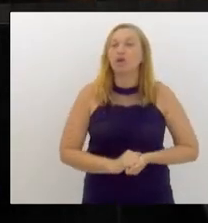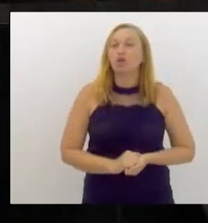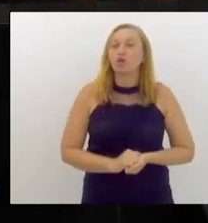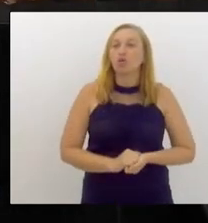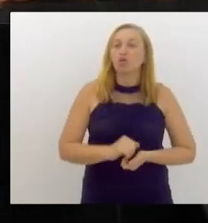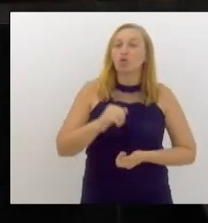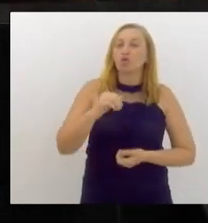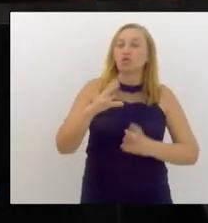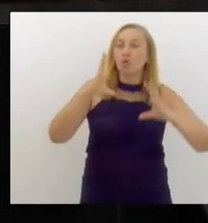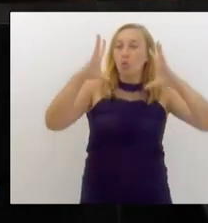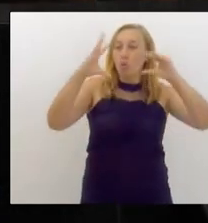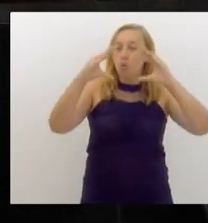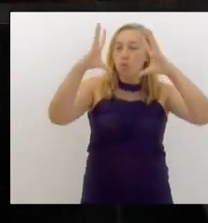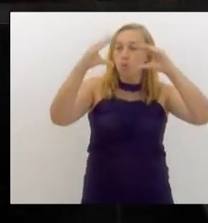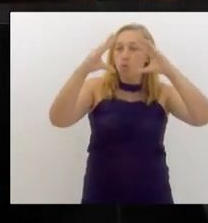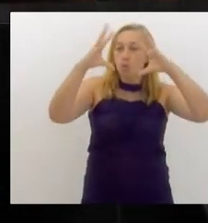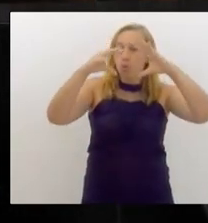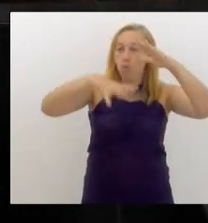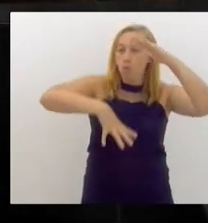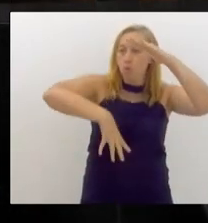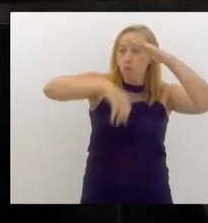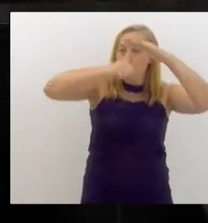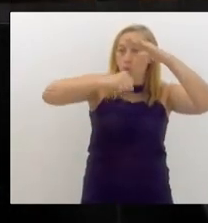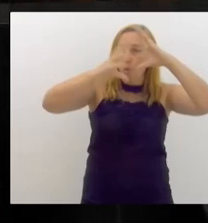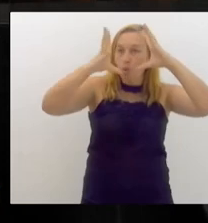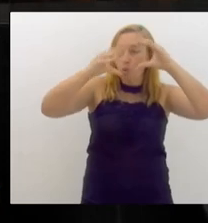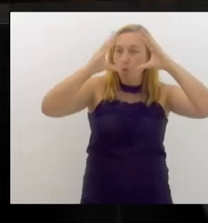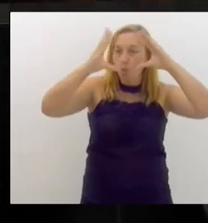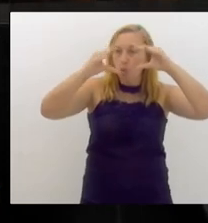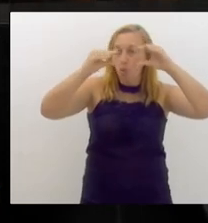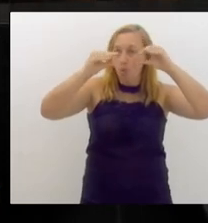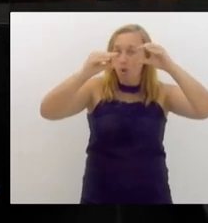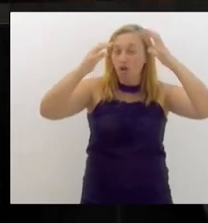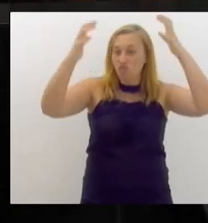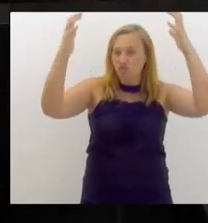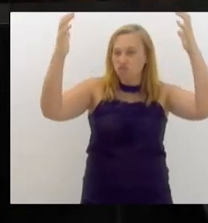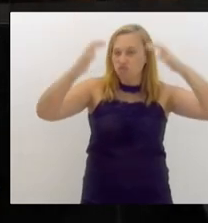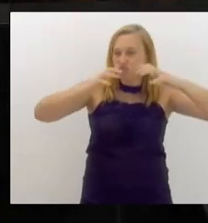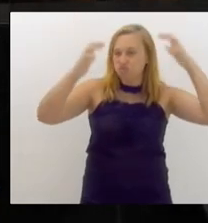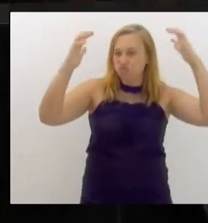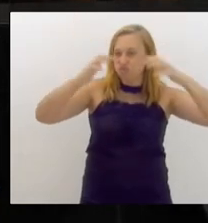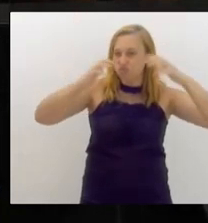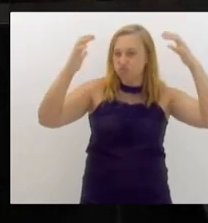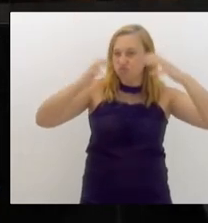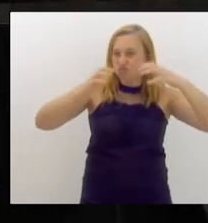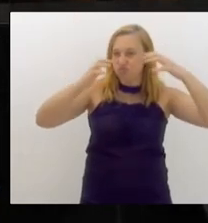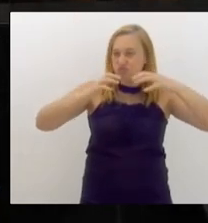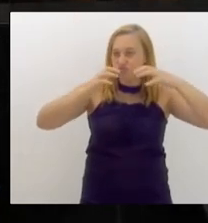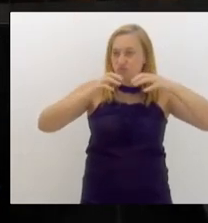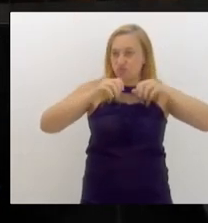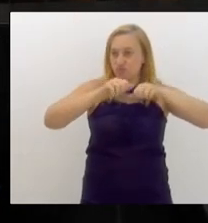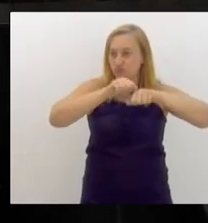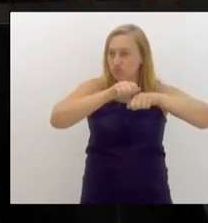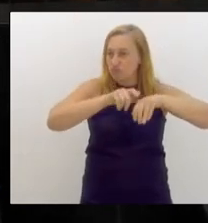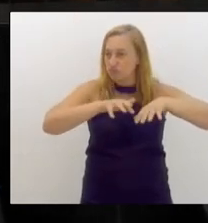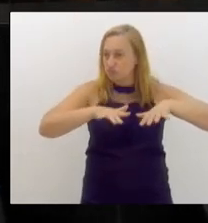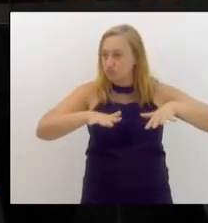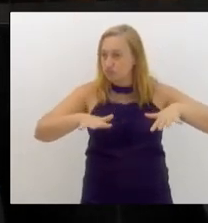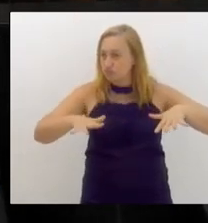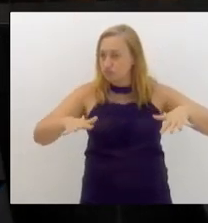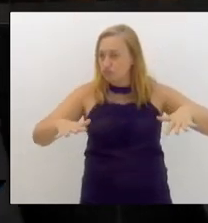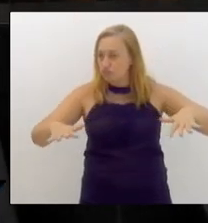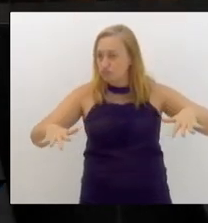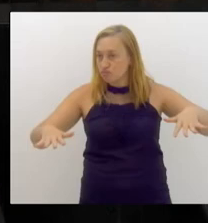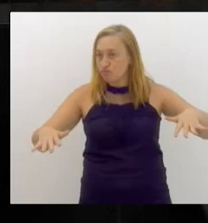formam mais nuvens, temperatura elevada, enfim. está aí a origem dos temporais,